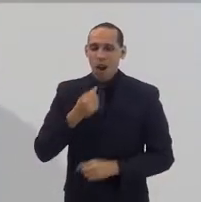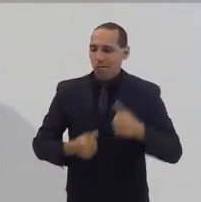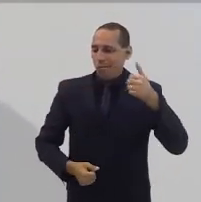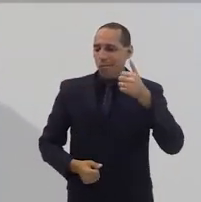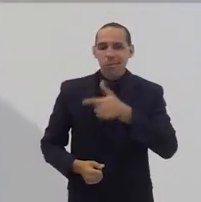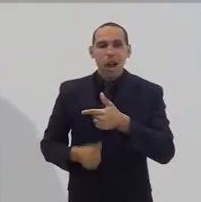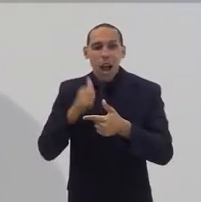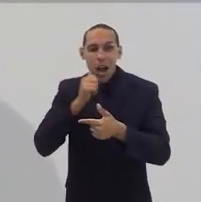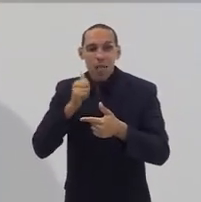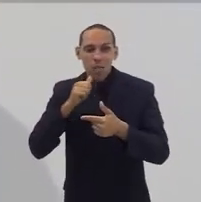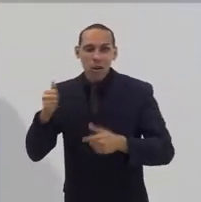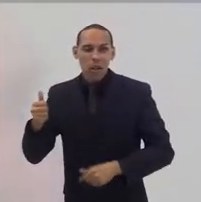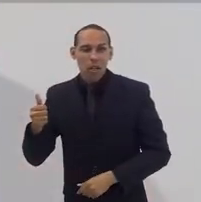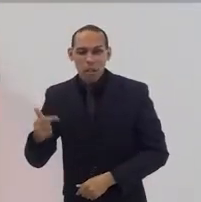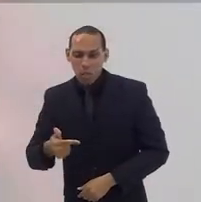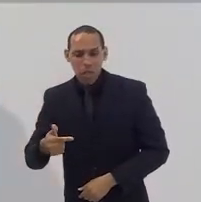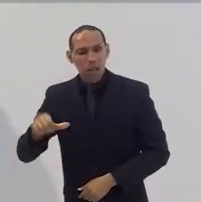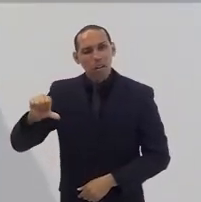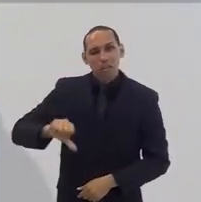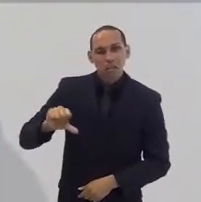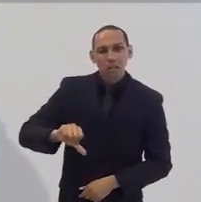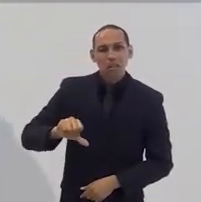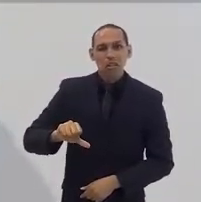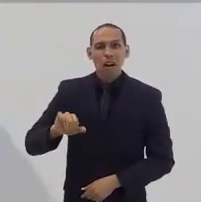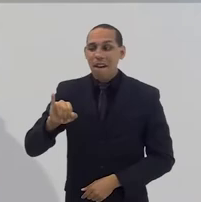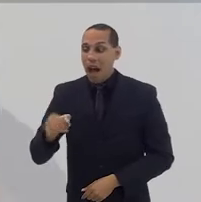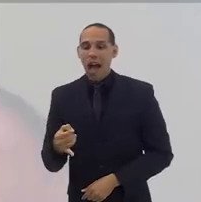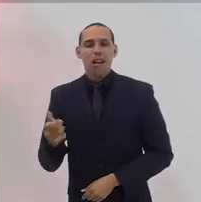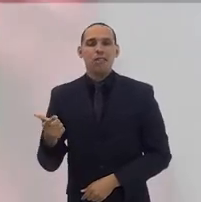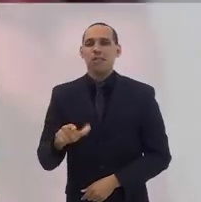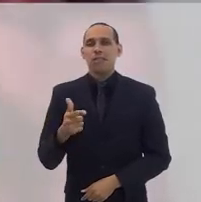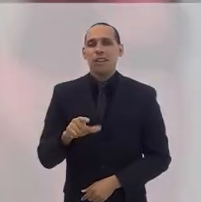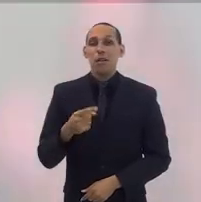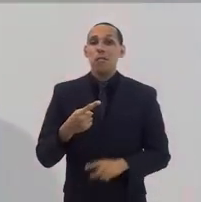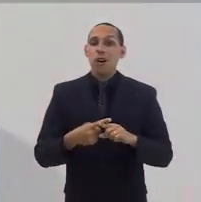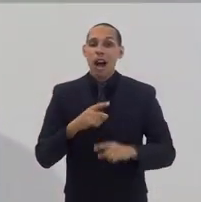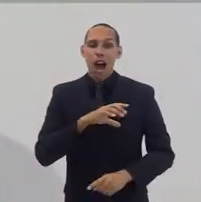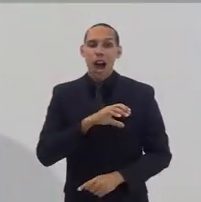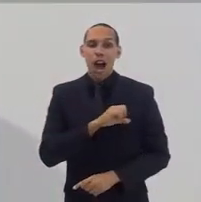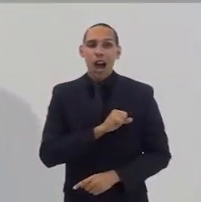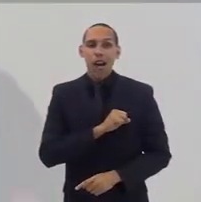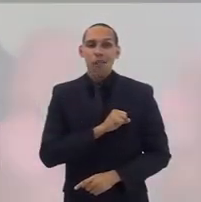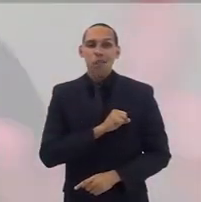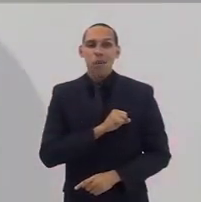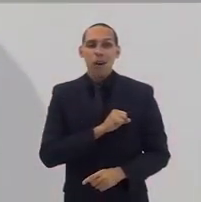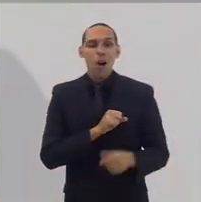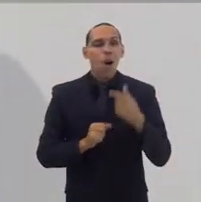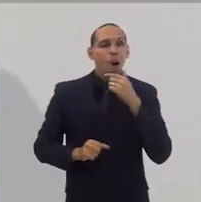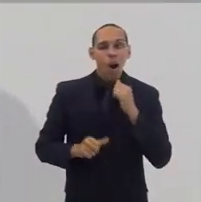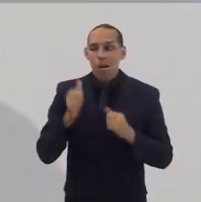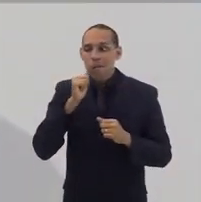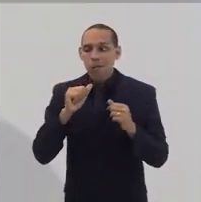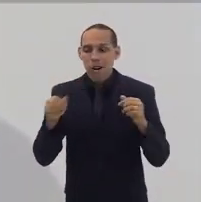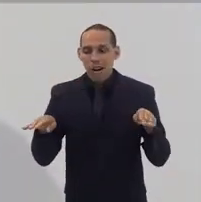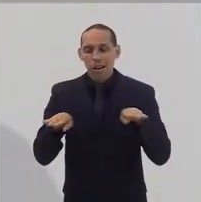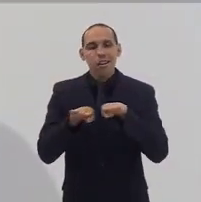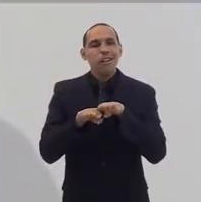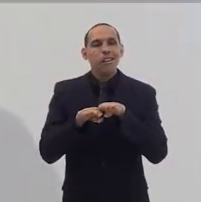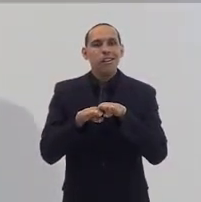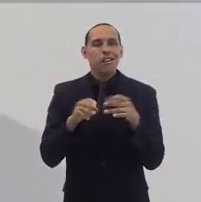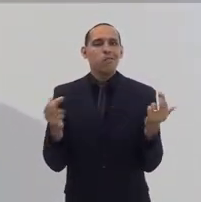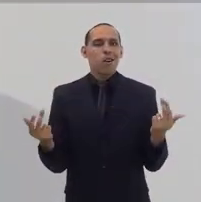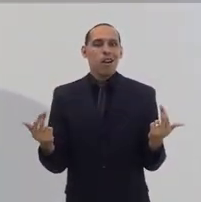permanentes às mulheres. Porque o amor quer criar um ambiente de igualdade, de liberdade e plenitude.